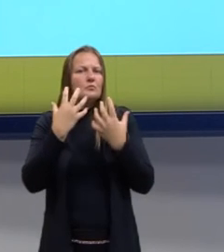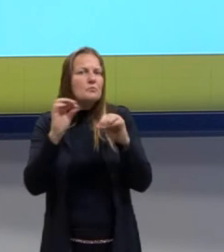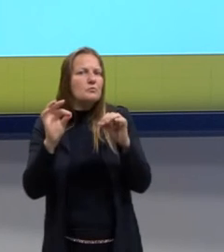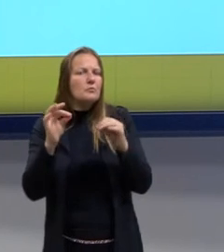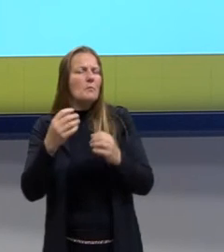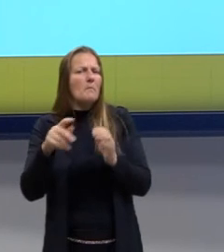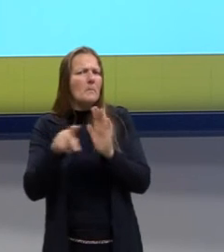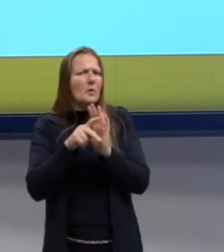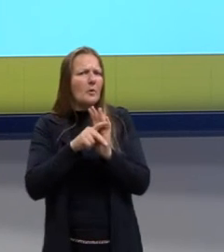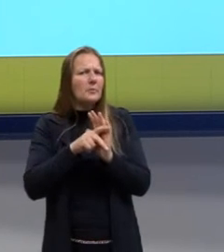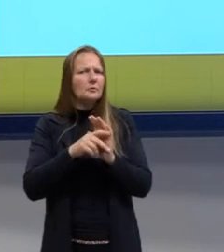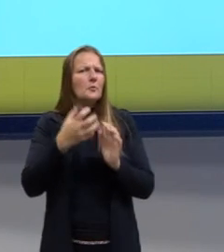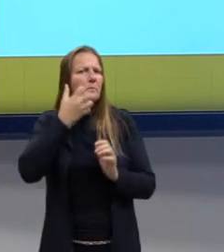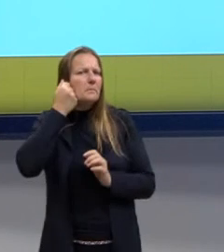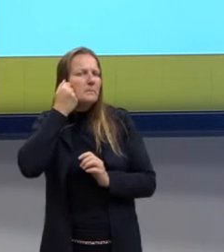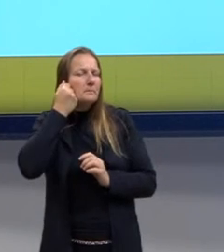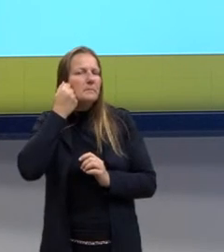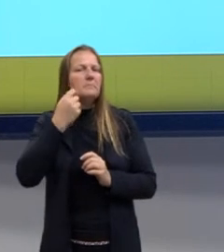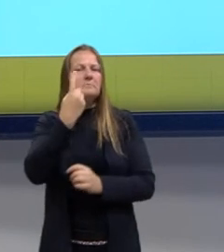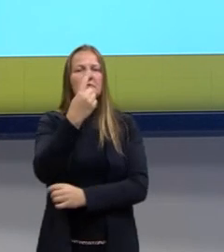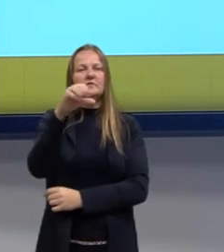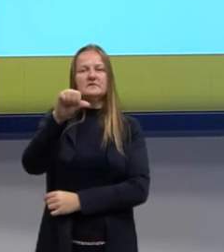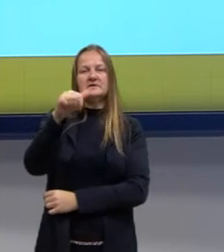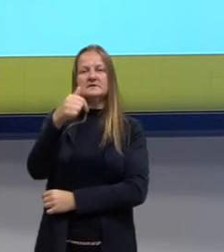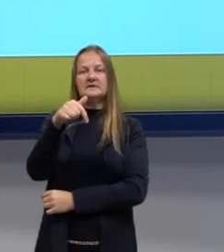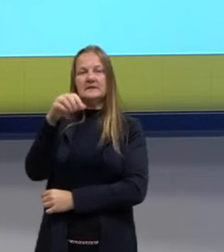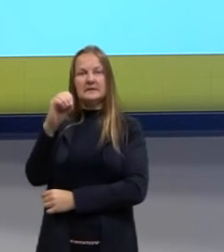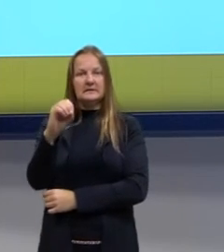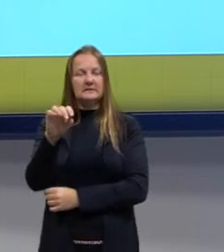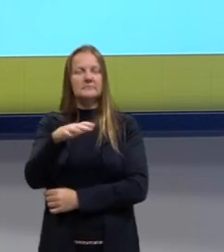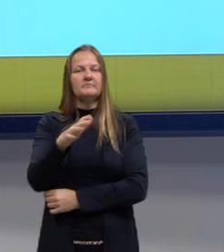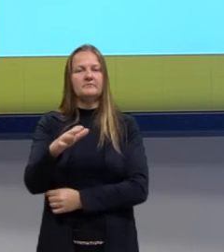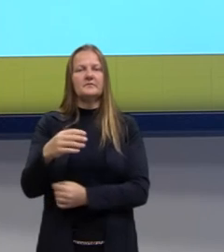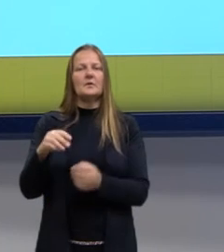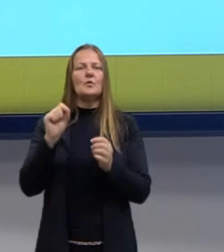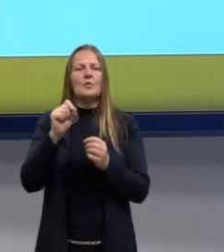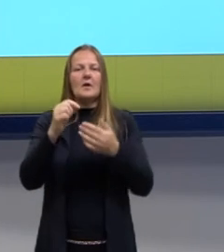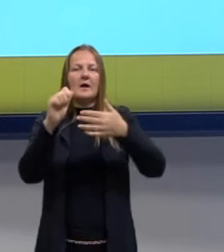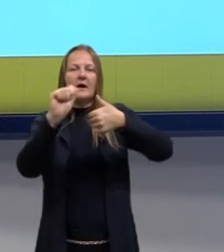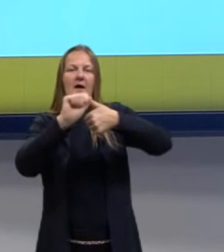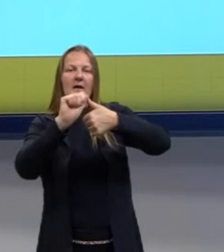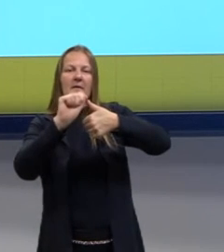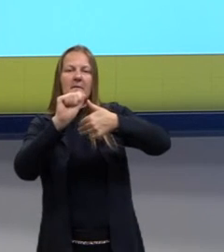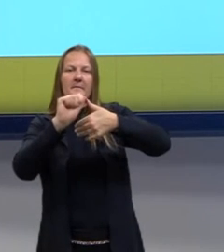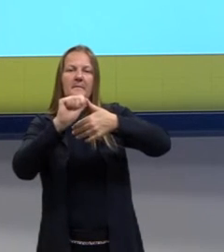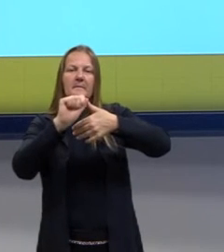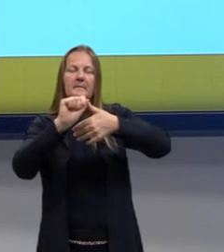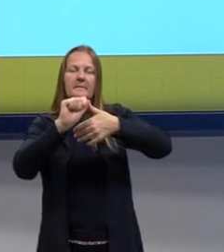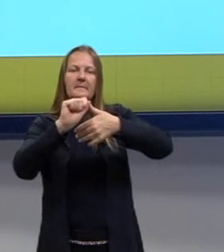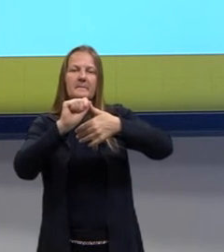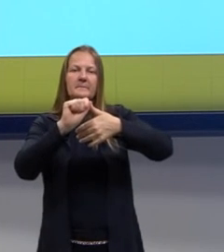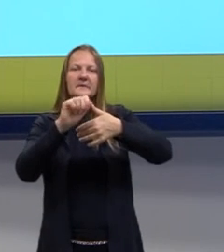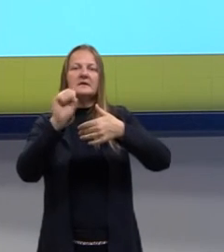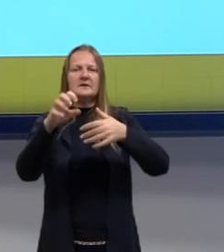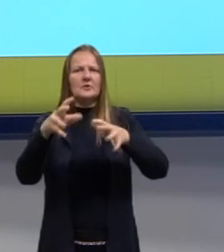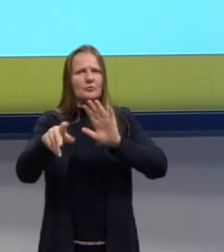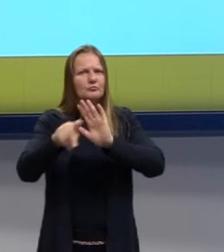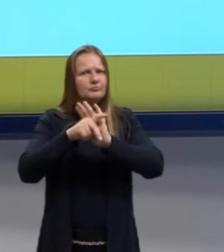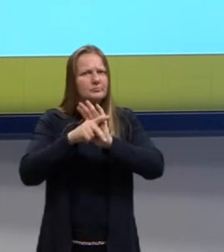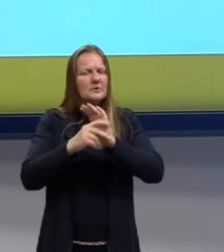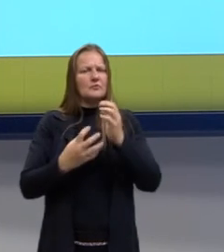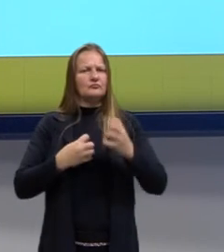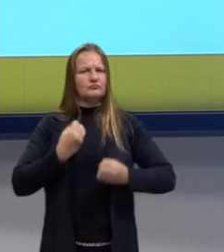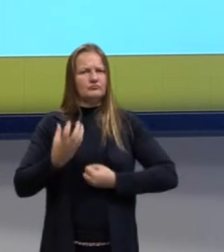de 60 e 70, na medida em que alternativa A. Se apropriava das